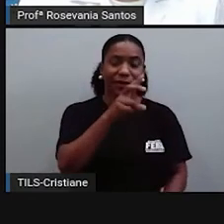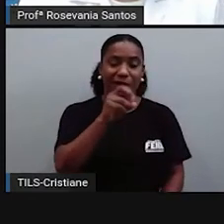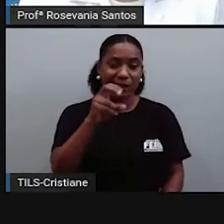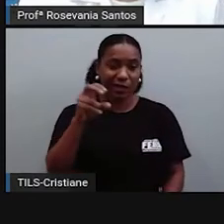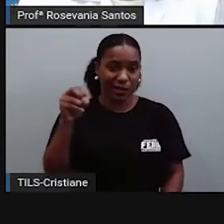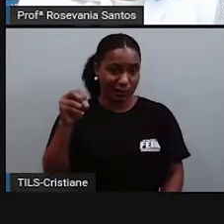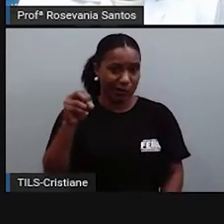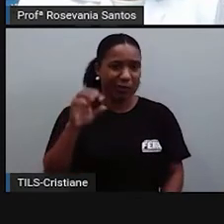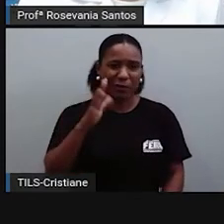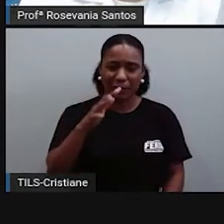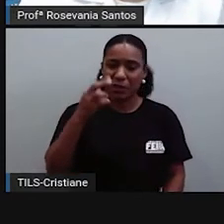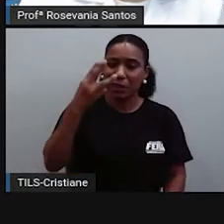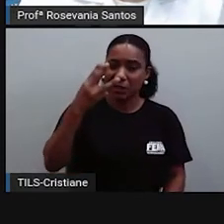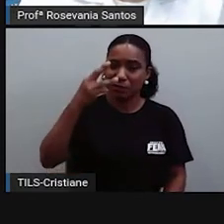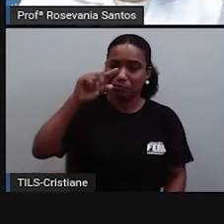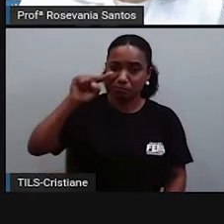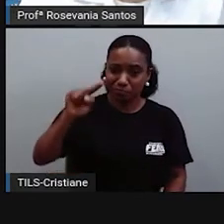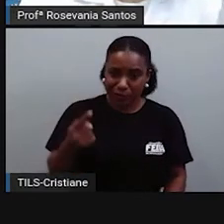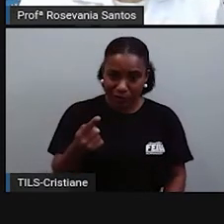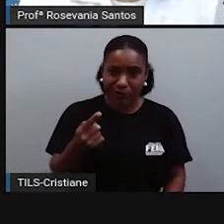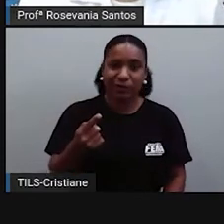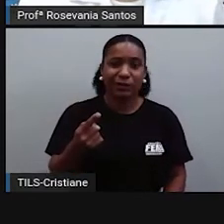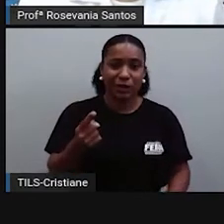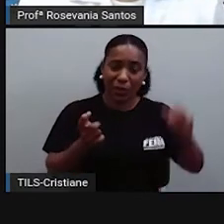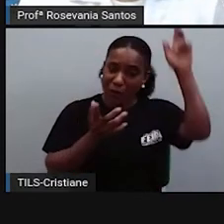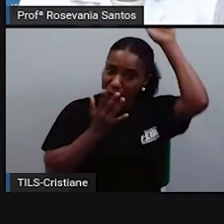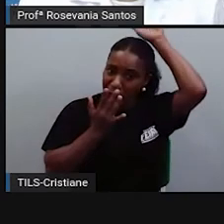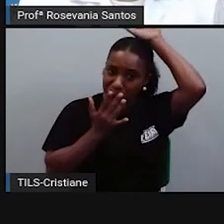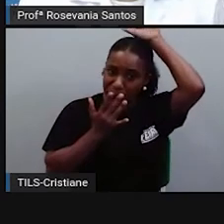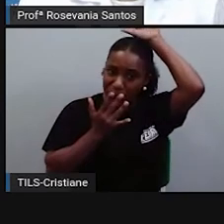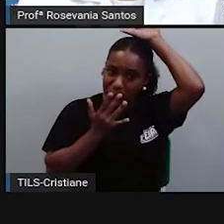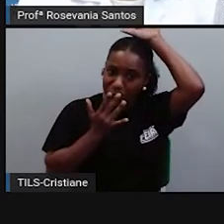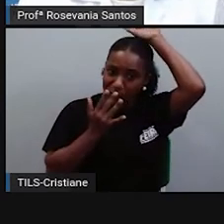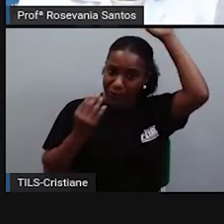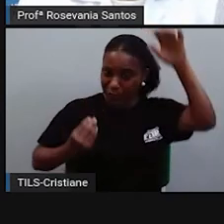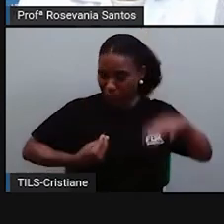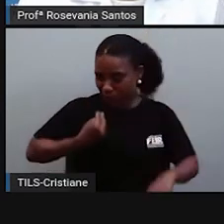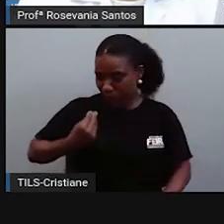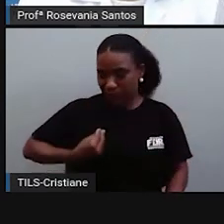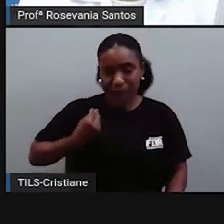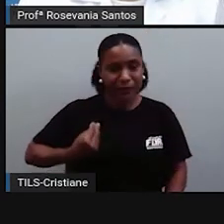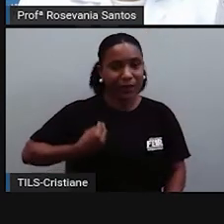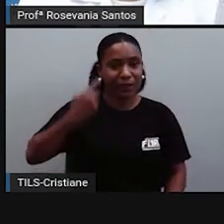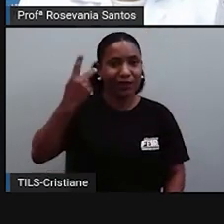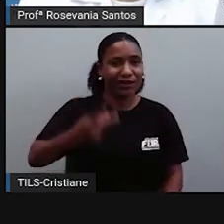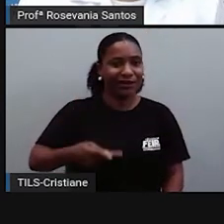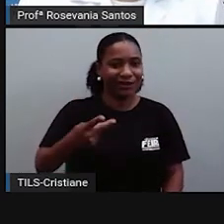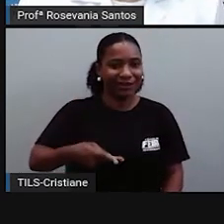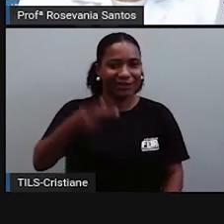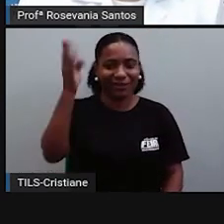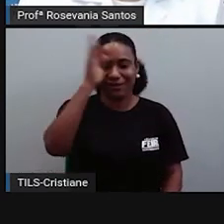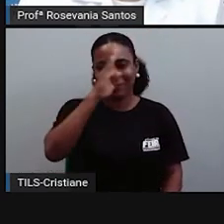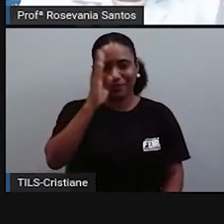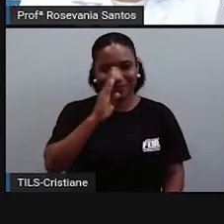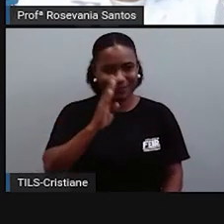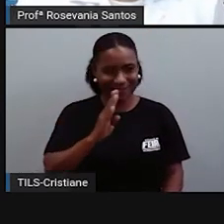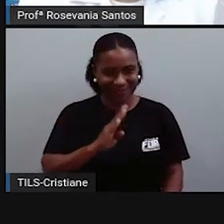aqui em Dorana. É claro que poderia ser que tivesse mais, né? Porque o território, ele era